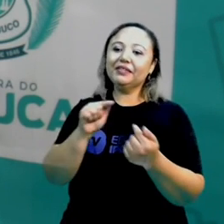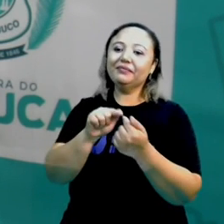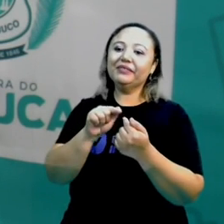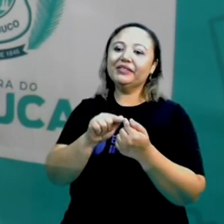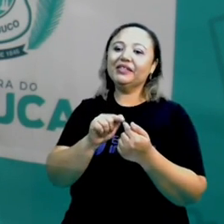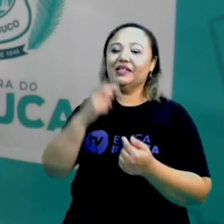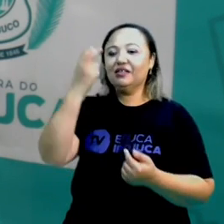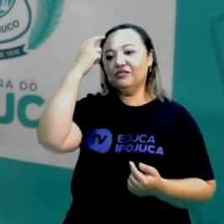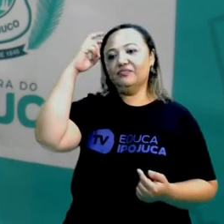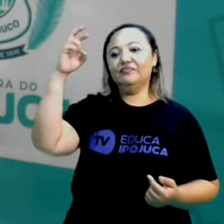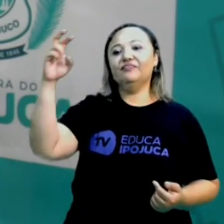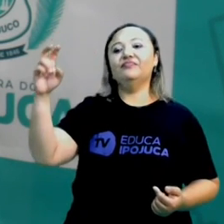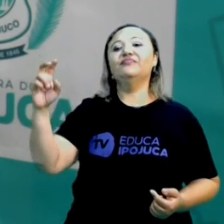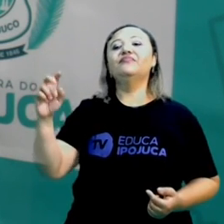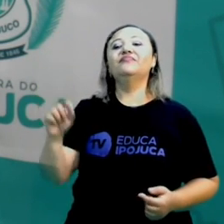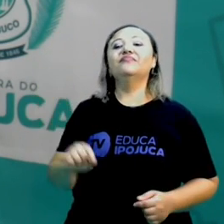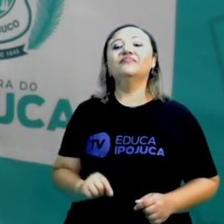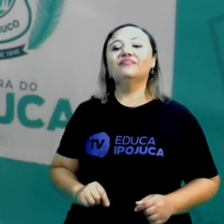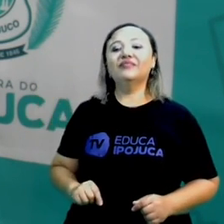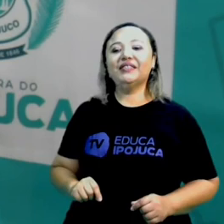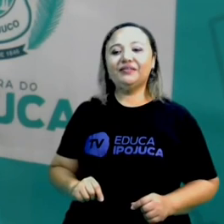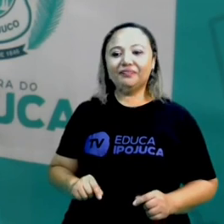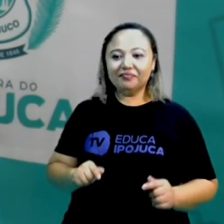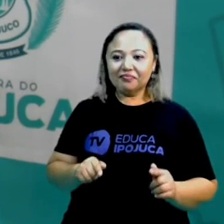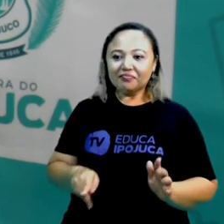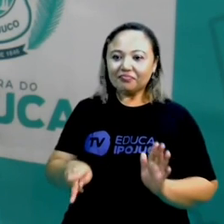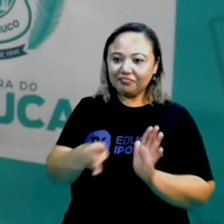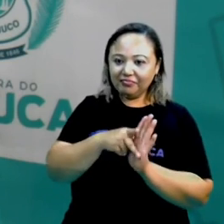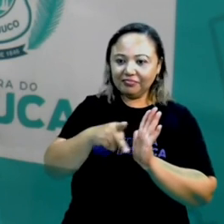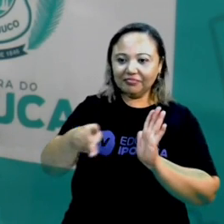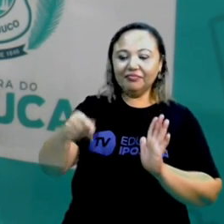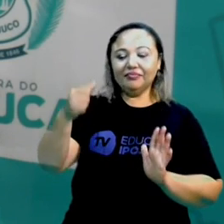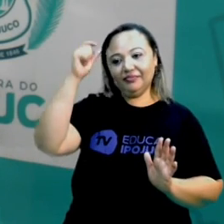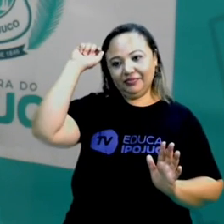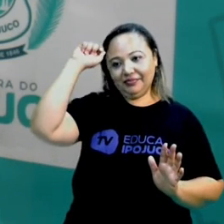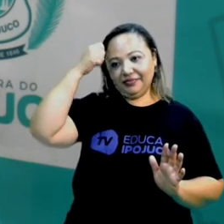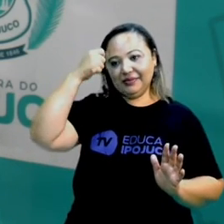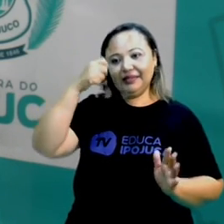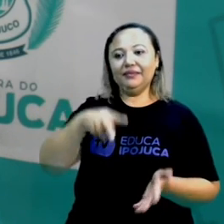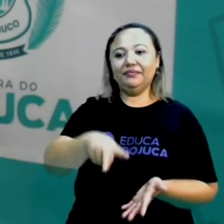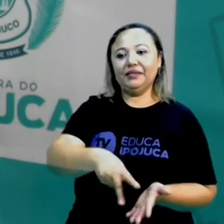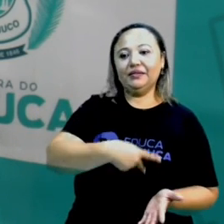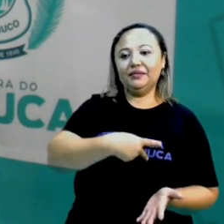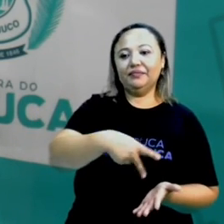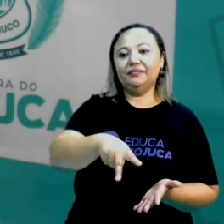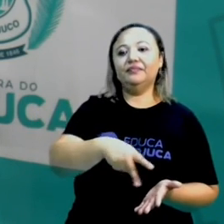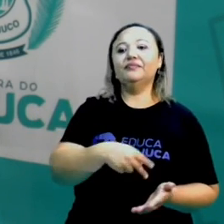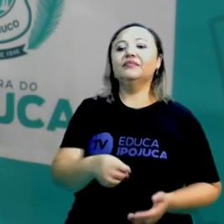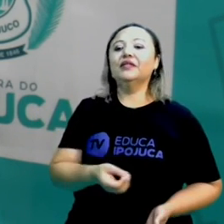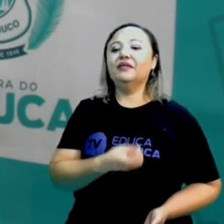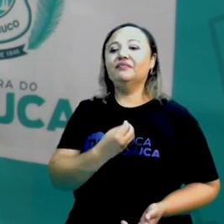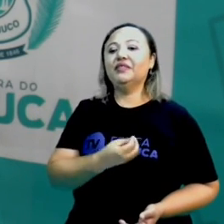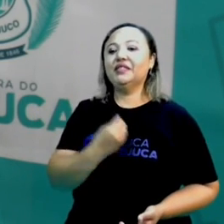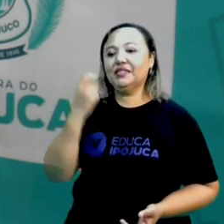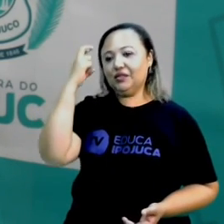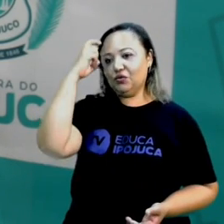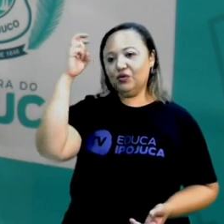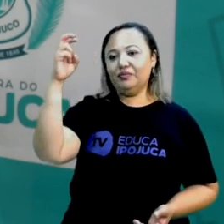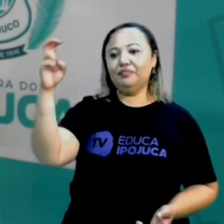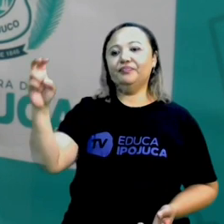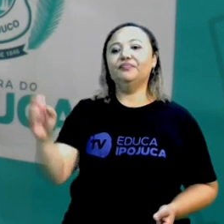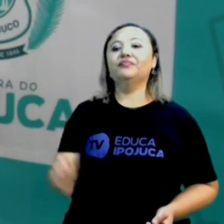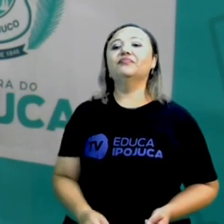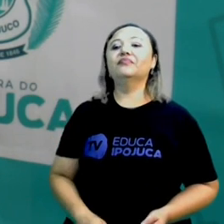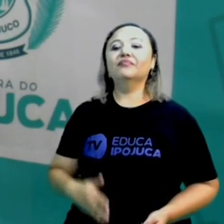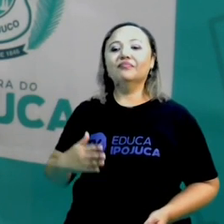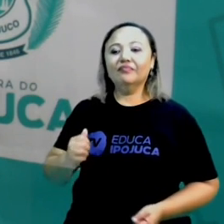e que foram trazidos pelos africanos para a nossa dança, para a nossa vivência cultural. Eu